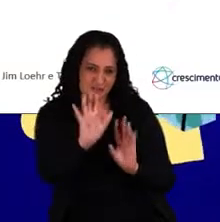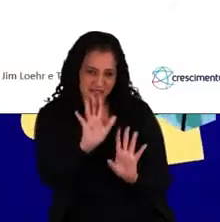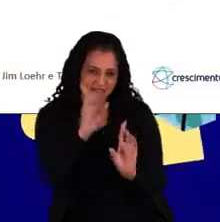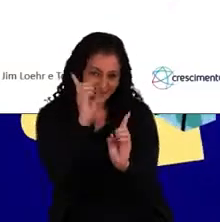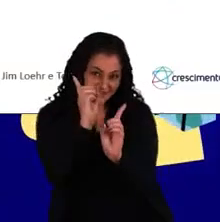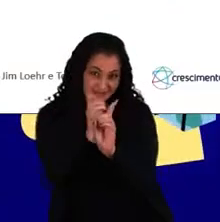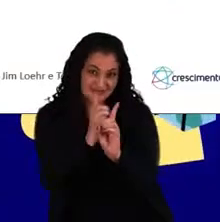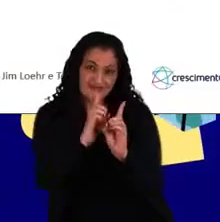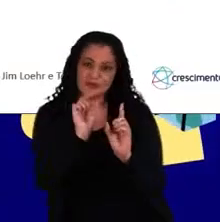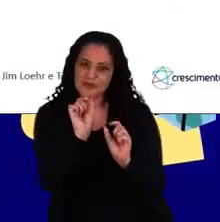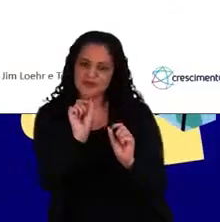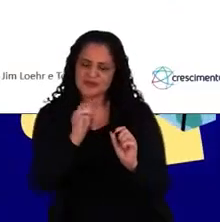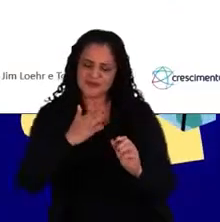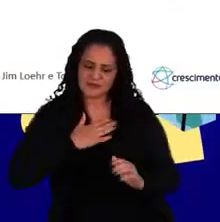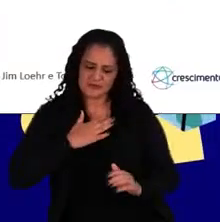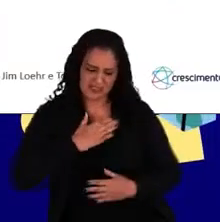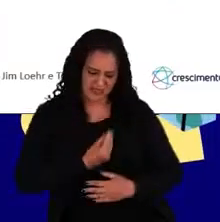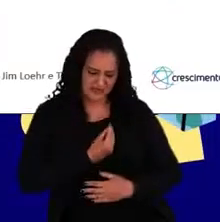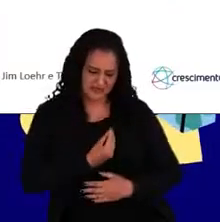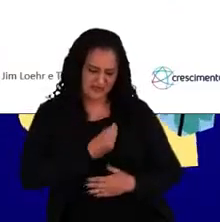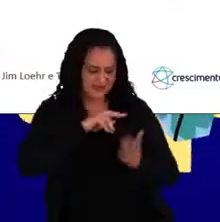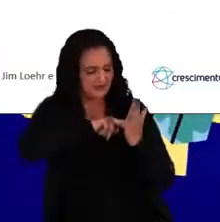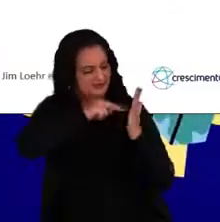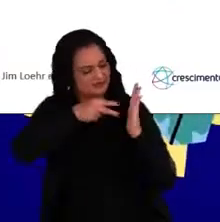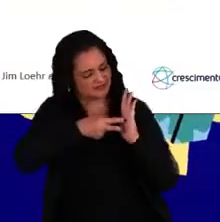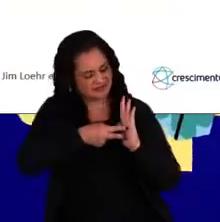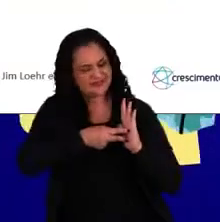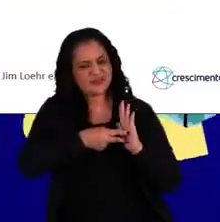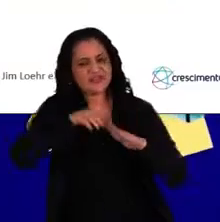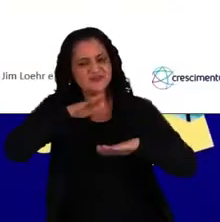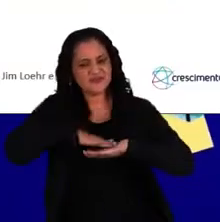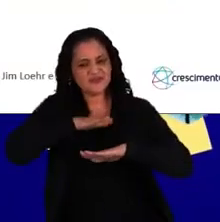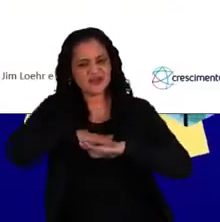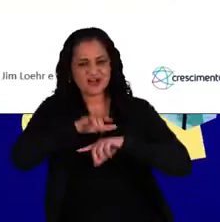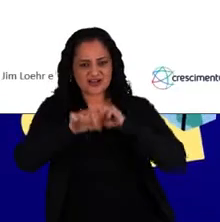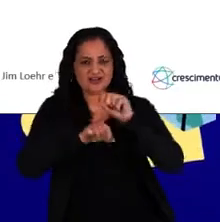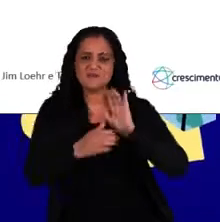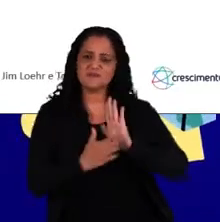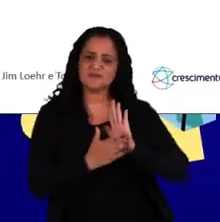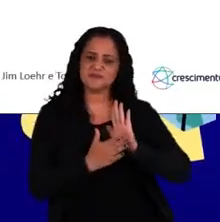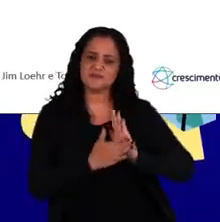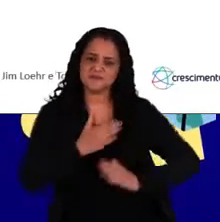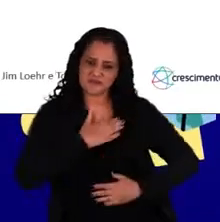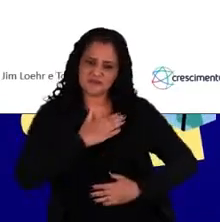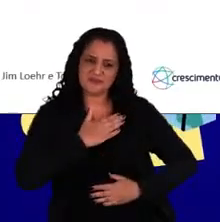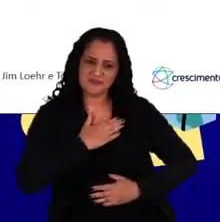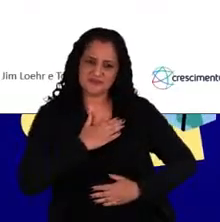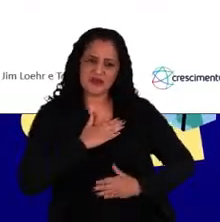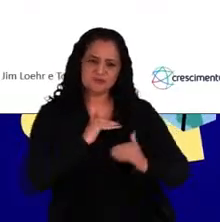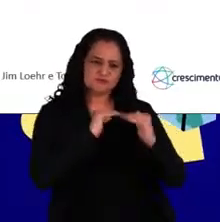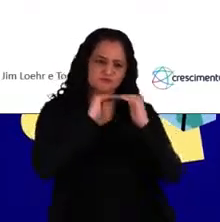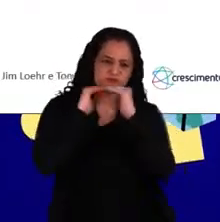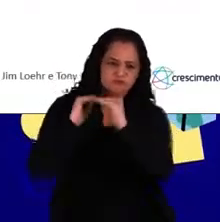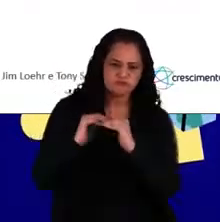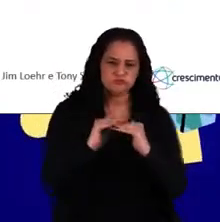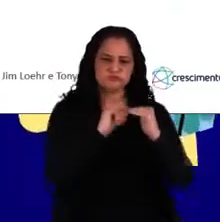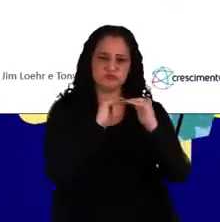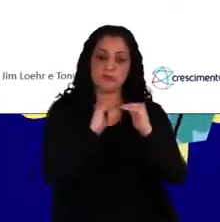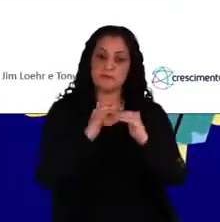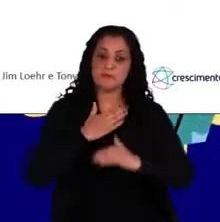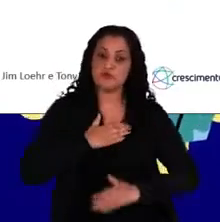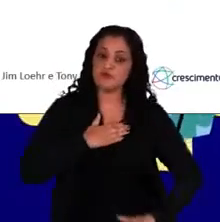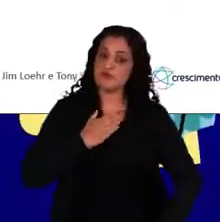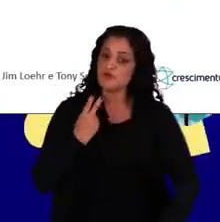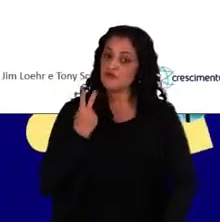encontrar sentido para mim no que eu faço, tem a ver com o meu propósito, tem a ver com alinhamento dos